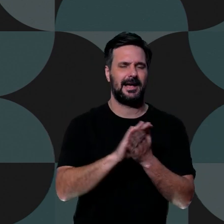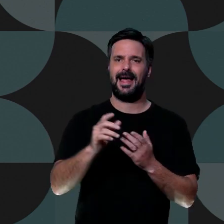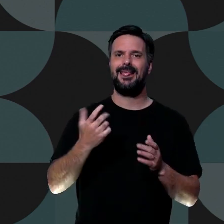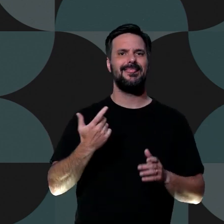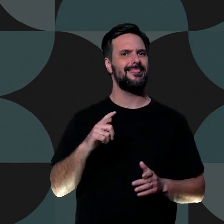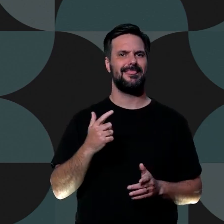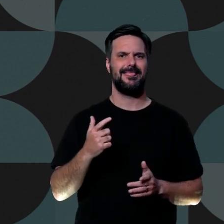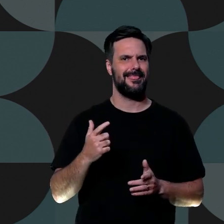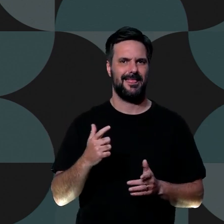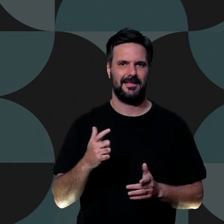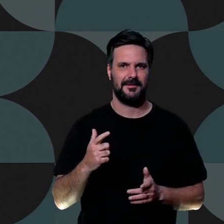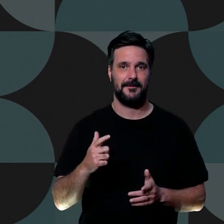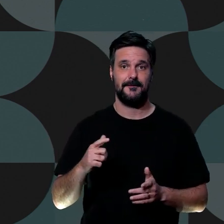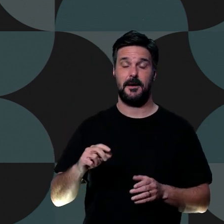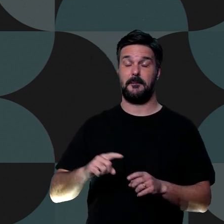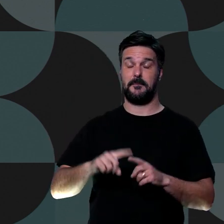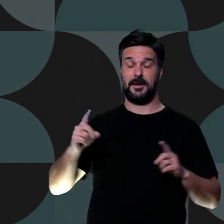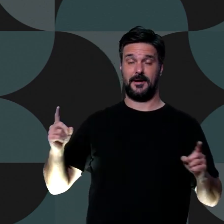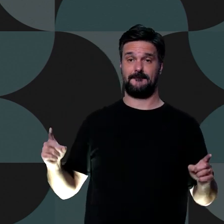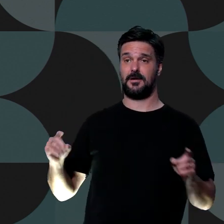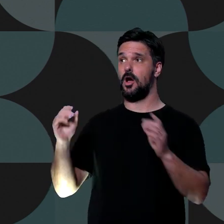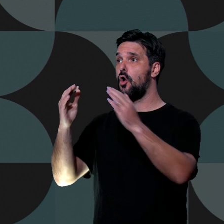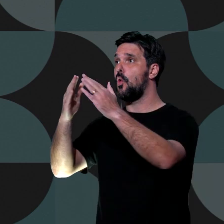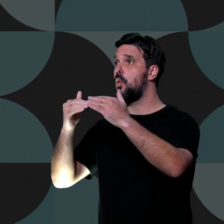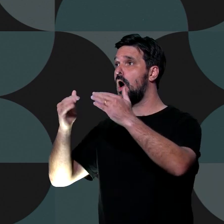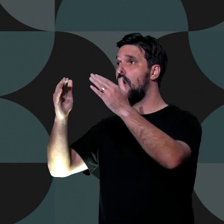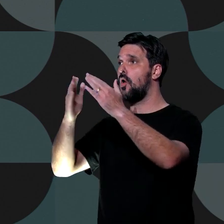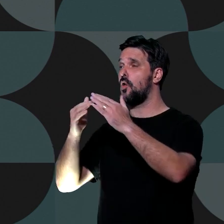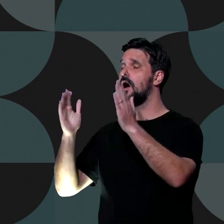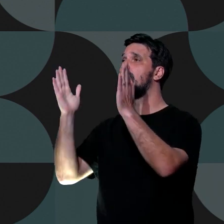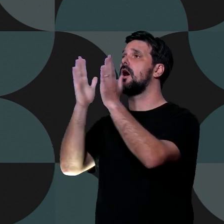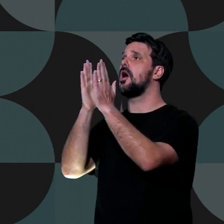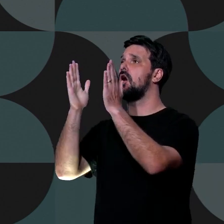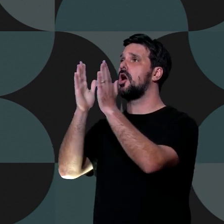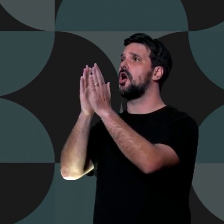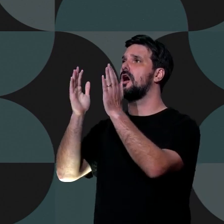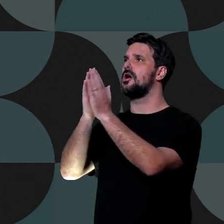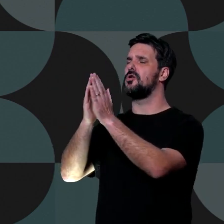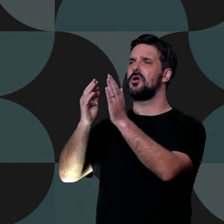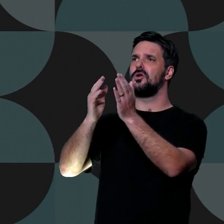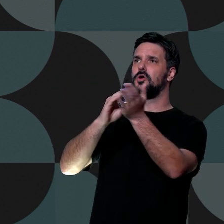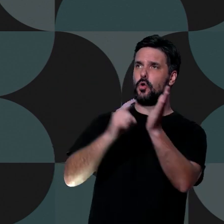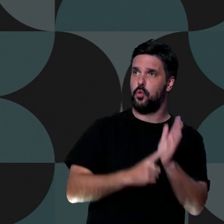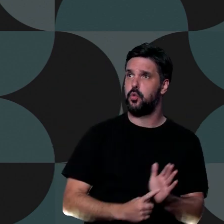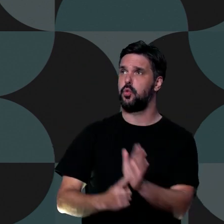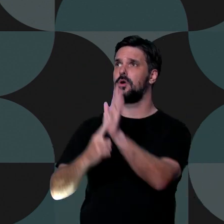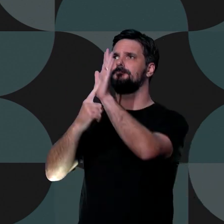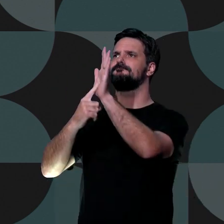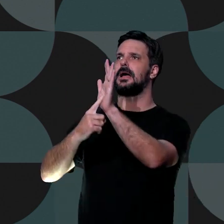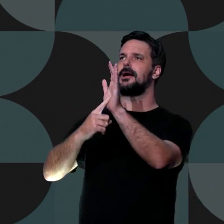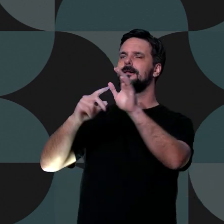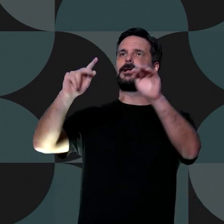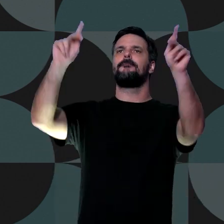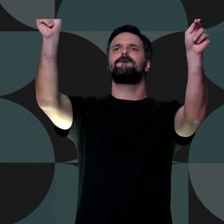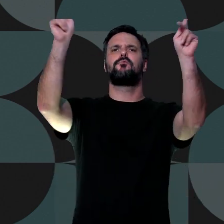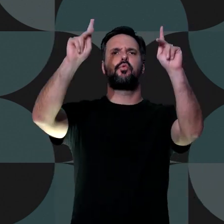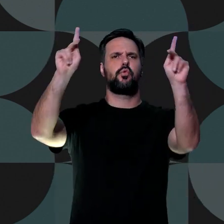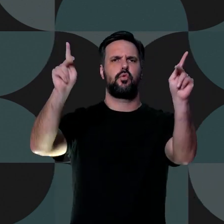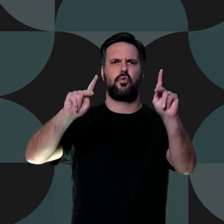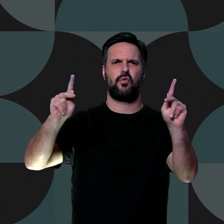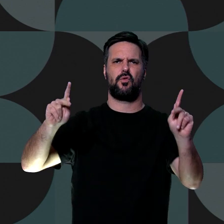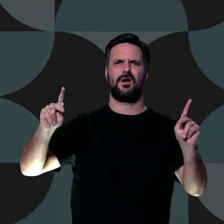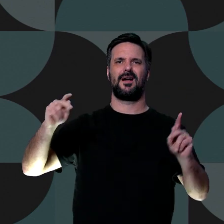em tudo, pela oração e súplicas, e com ação de graças, apresentem seus pedidos a Deus. E a paz de Deus, que excede